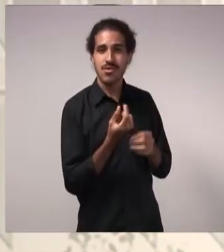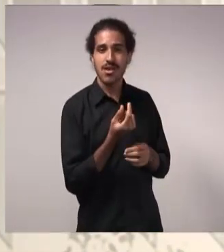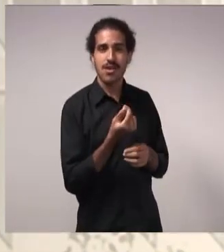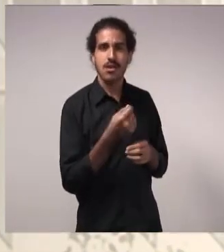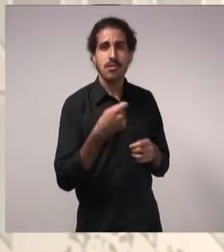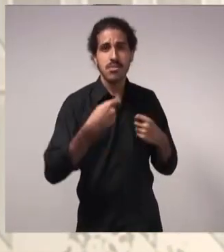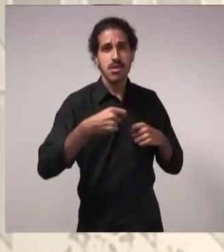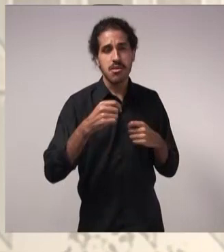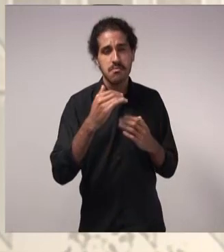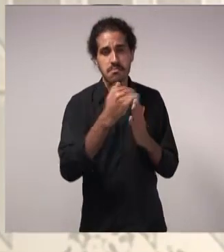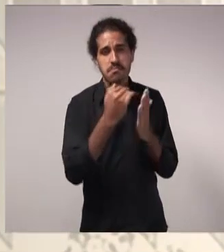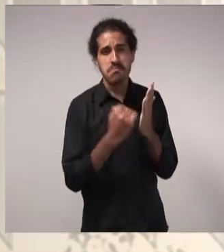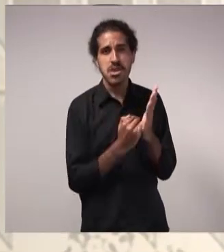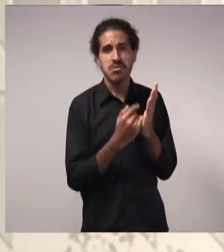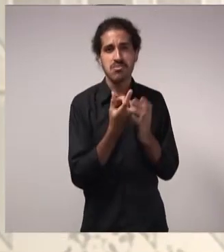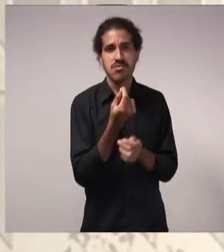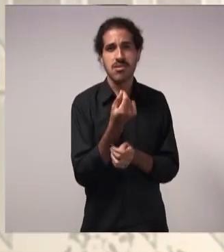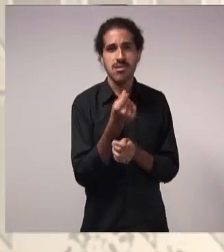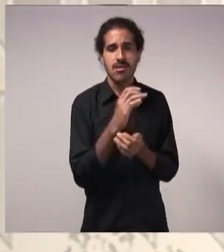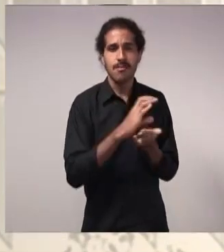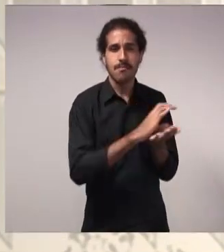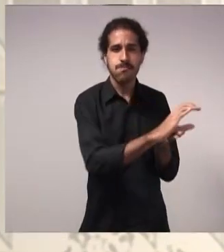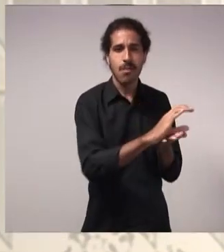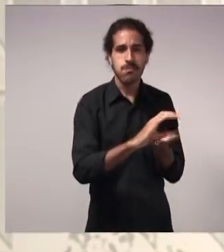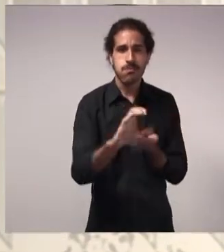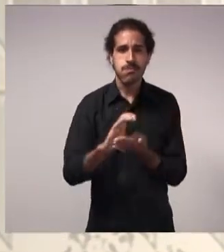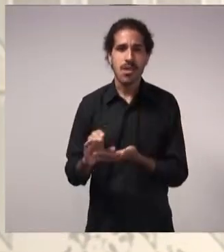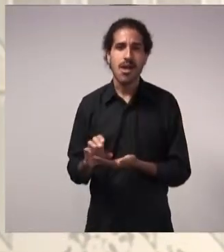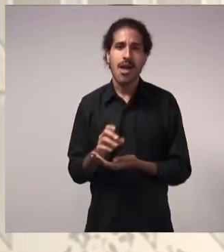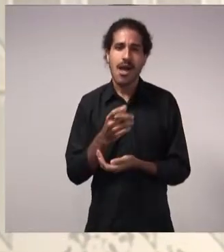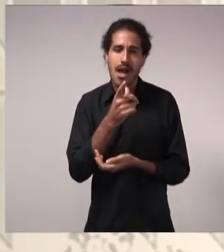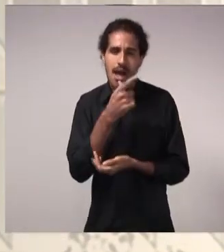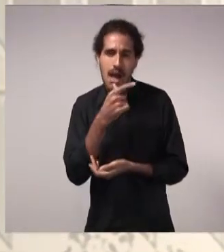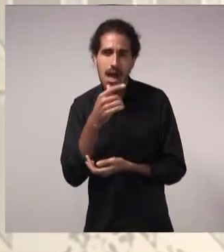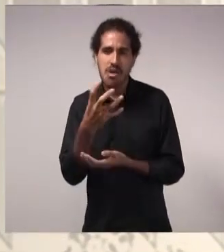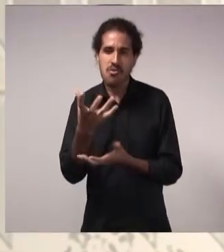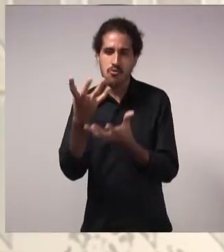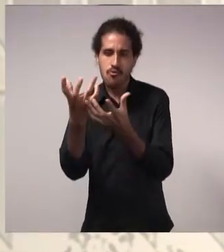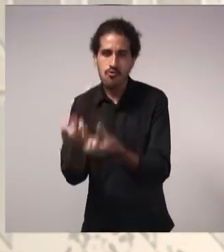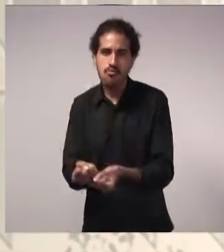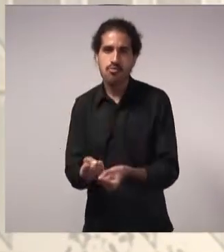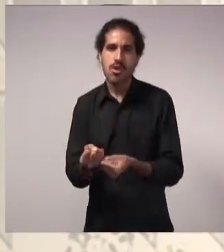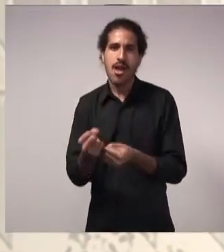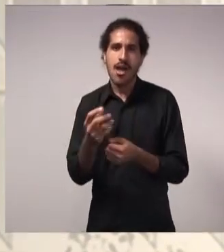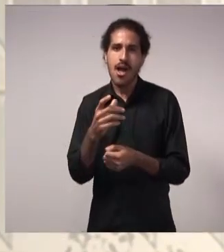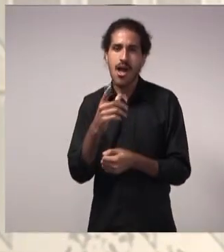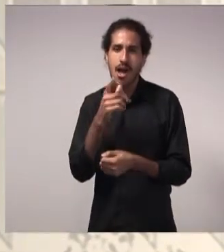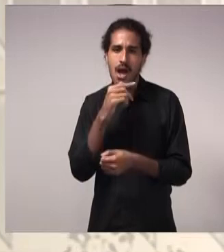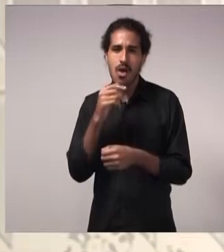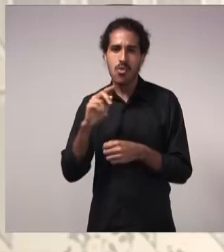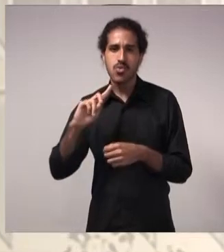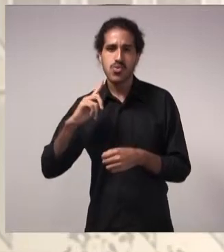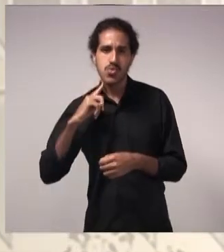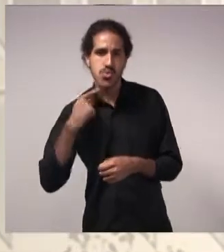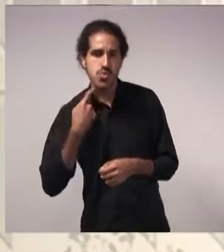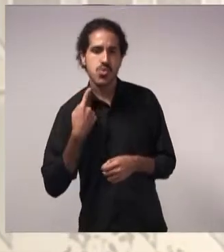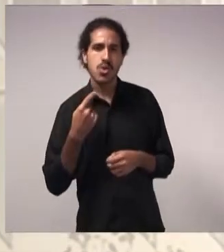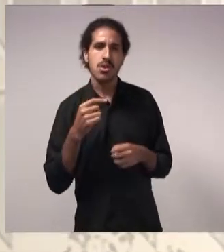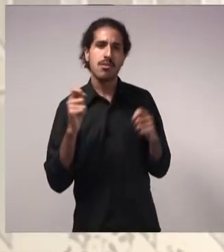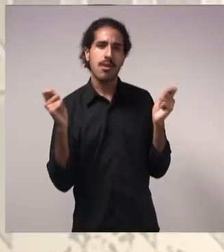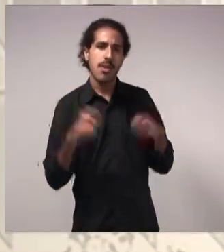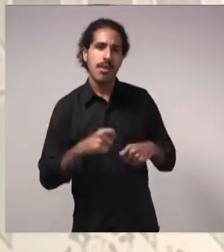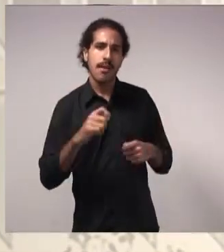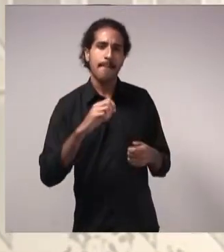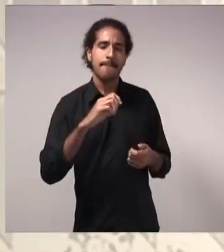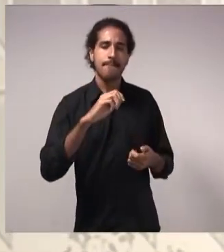para estar distribuindo água, tratando água, coletando esgoto, tratando esgoto. E ela pode fazer, por algum tipo